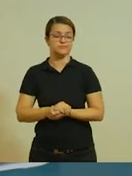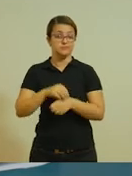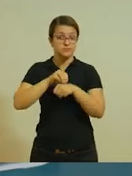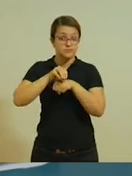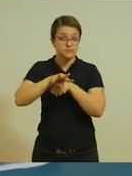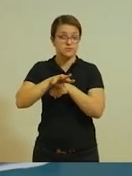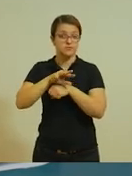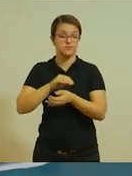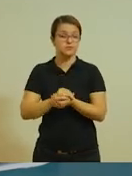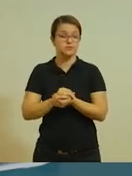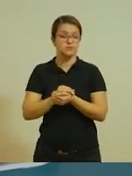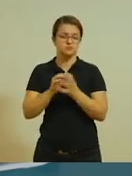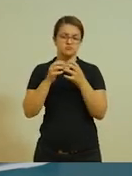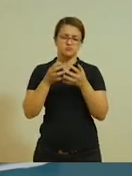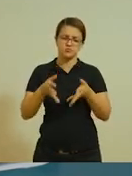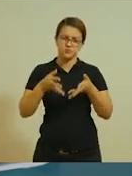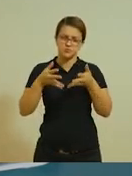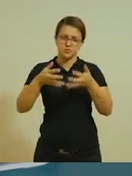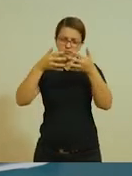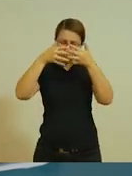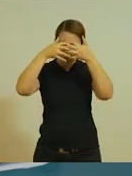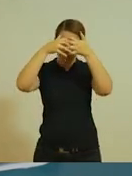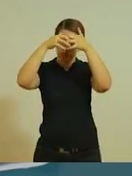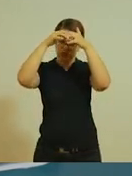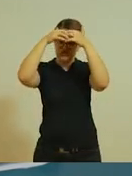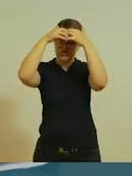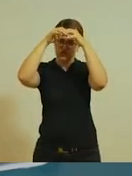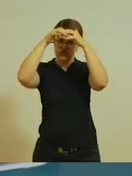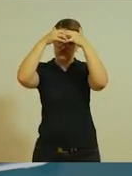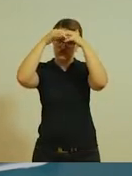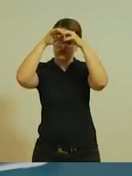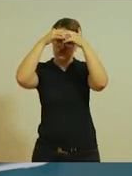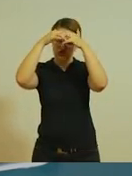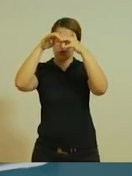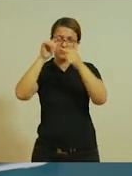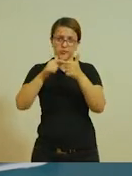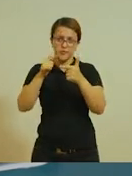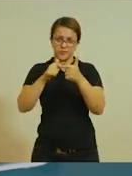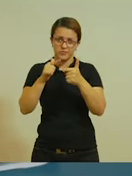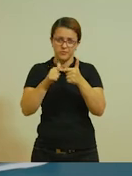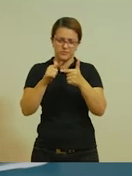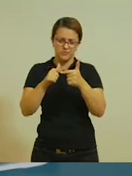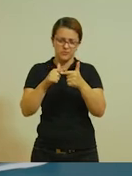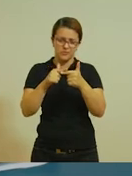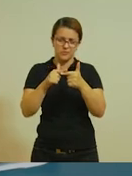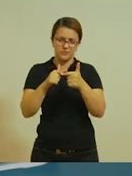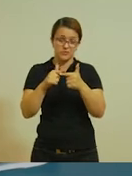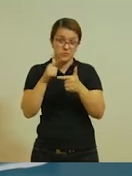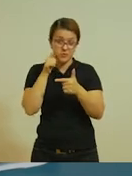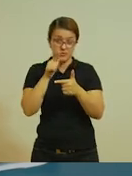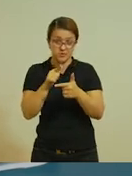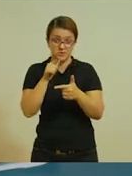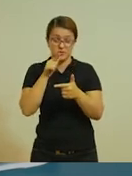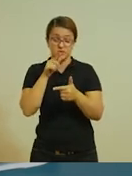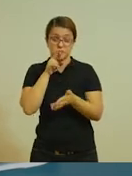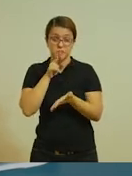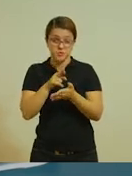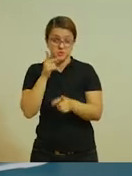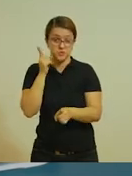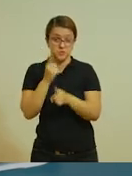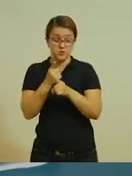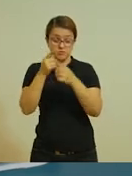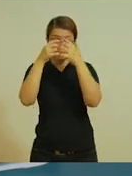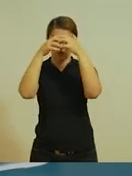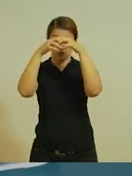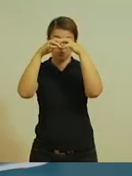Dicas para cálculo mental. Olha só, para nós resolvermos um problema através do cálculo mental, uma boa dica é